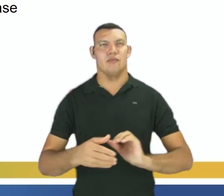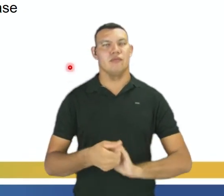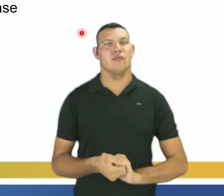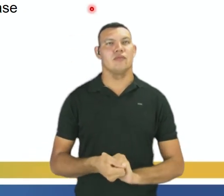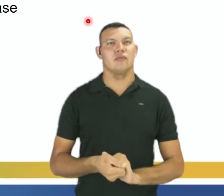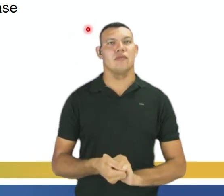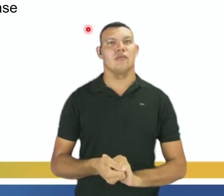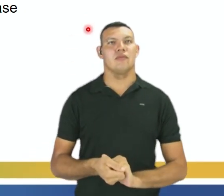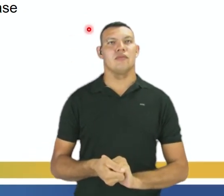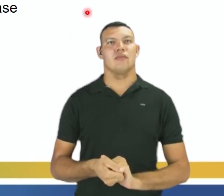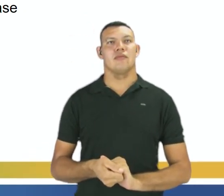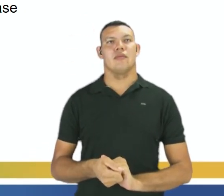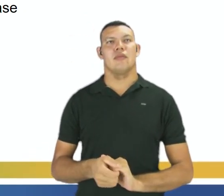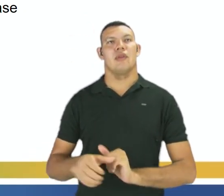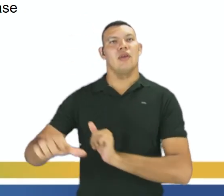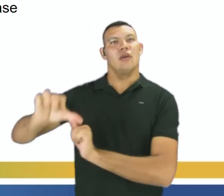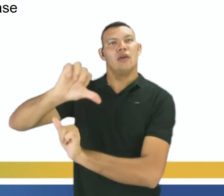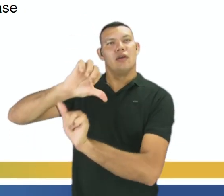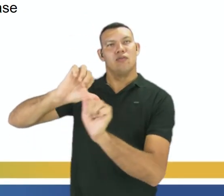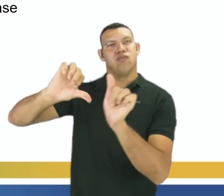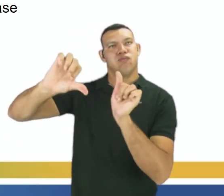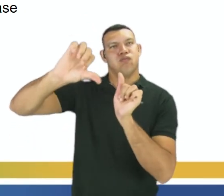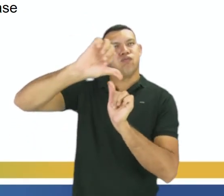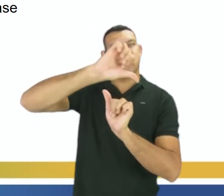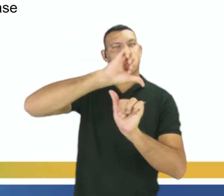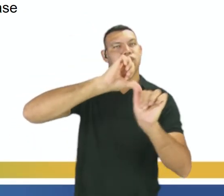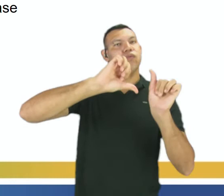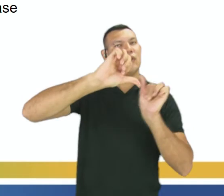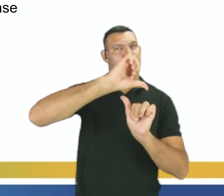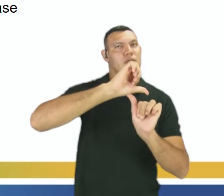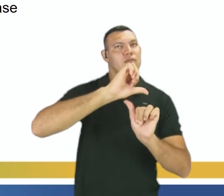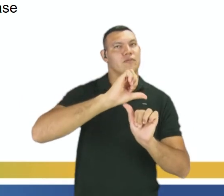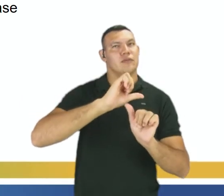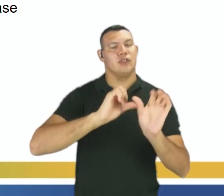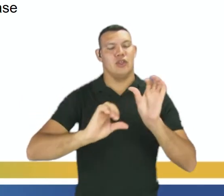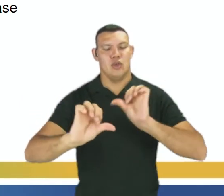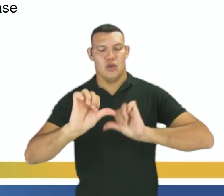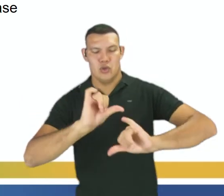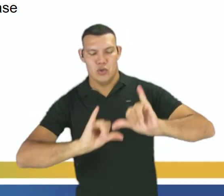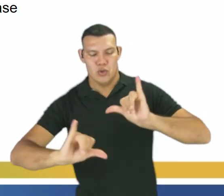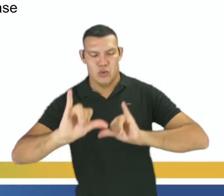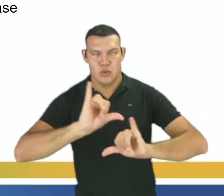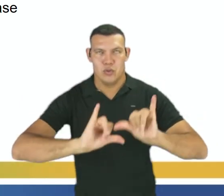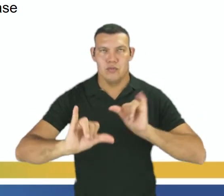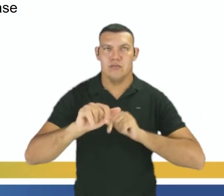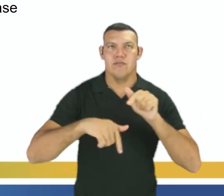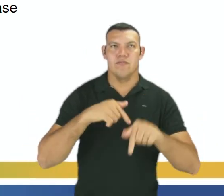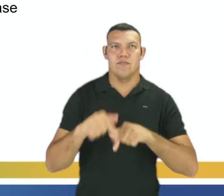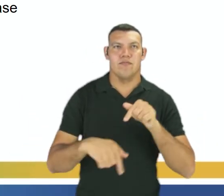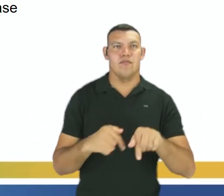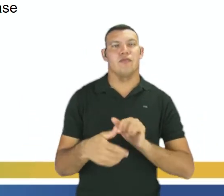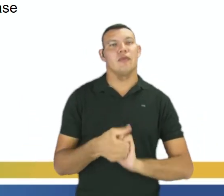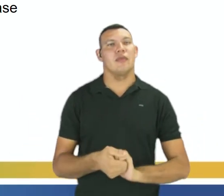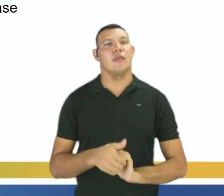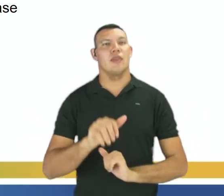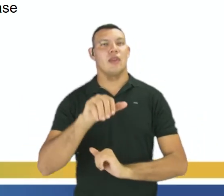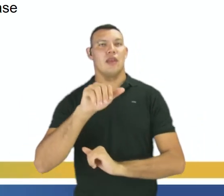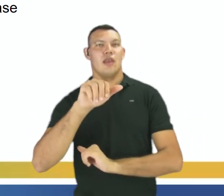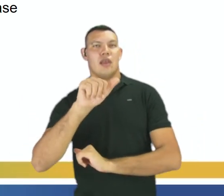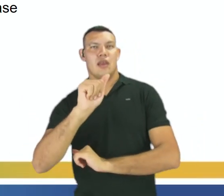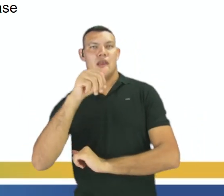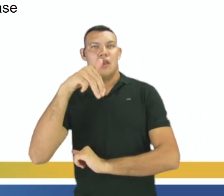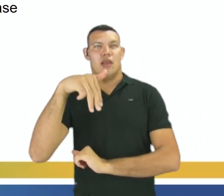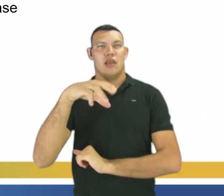Revisibilidade das reações químicas. Então, aqui a gente vai ver um exemplo de que acontece na produção da amônia. Então, nós temos aqui